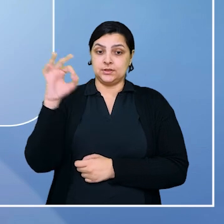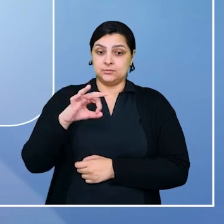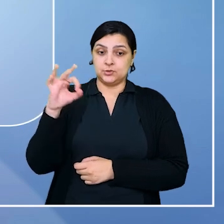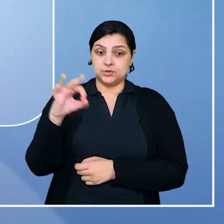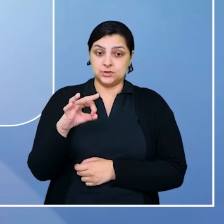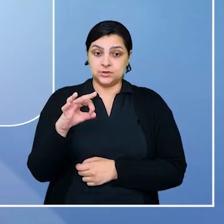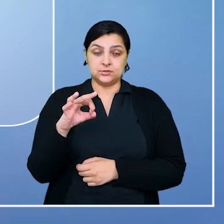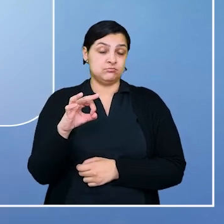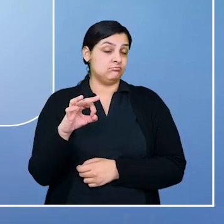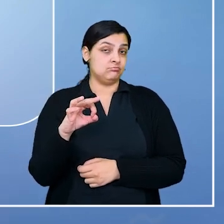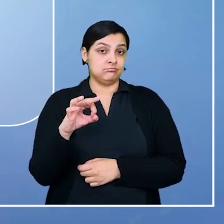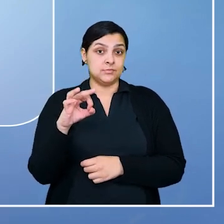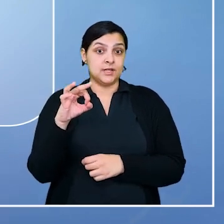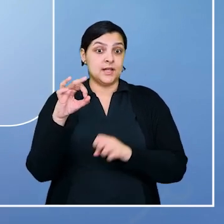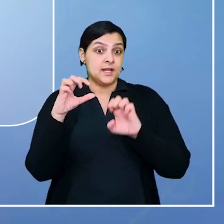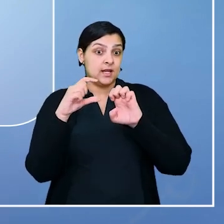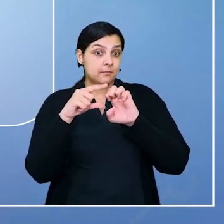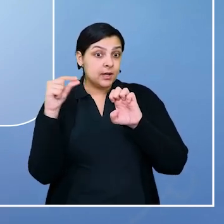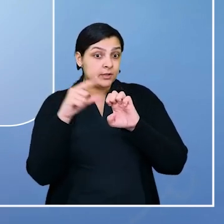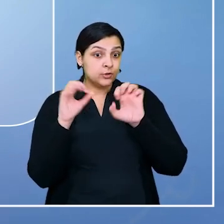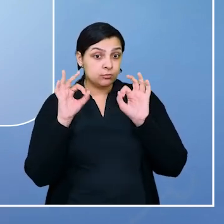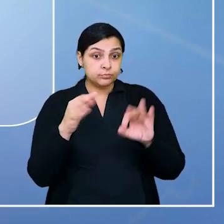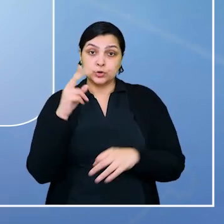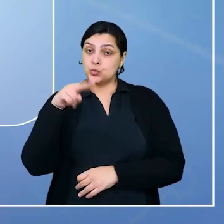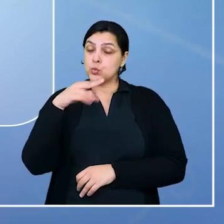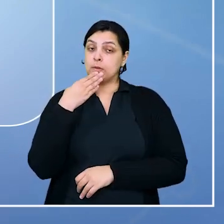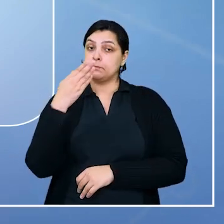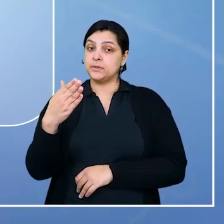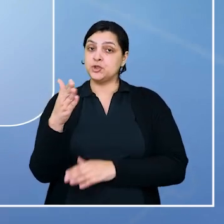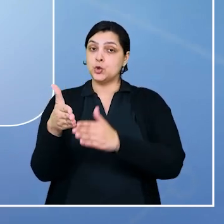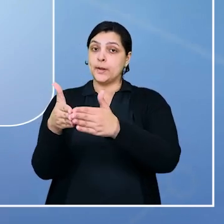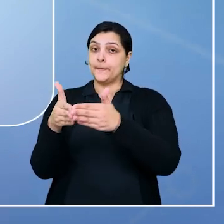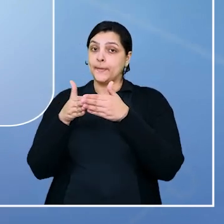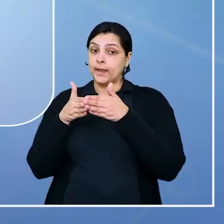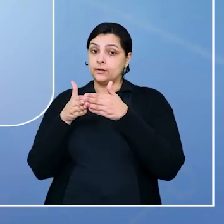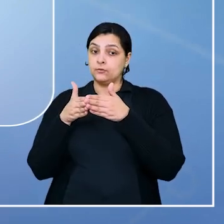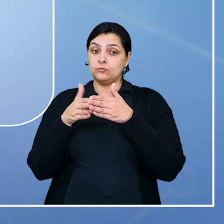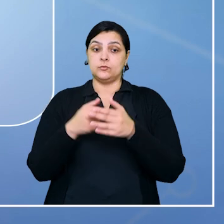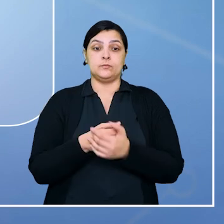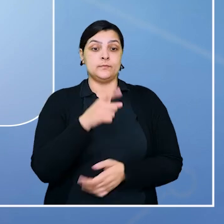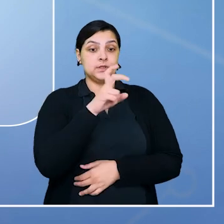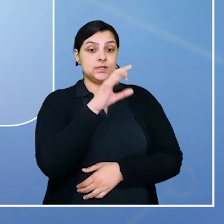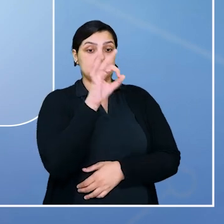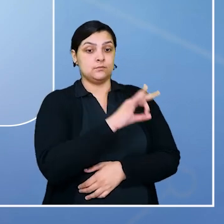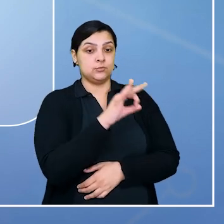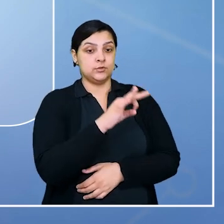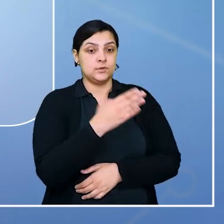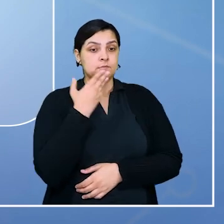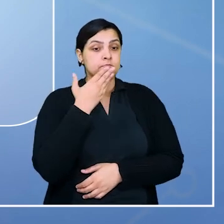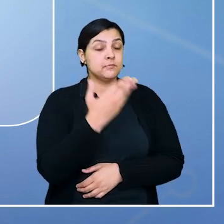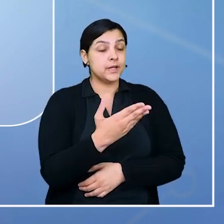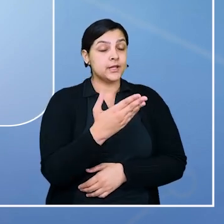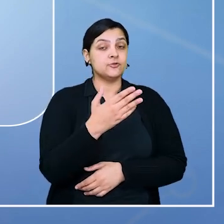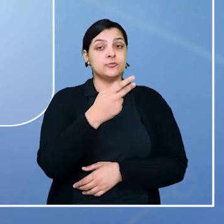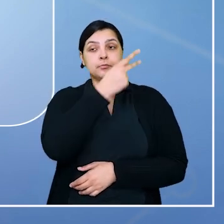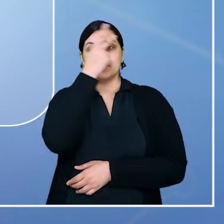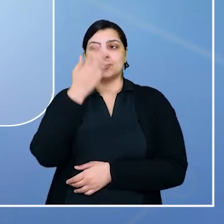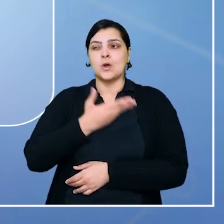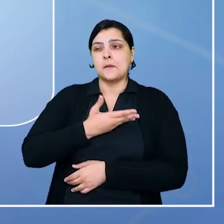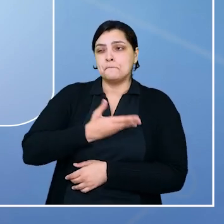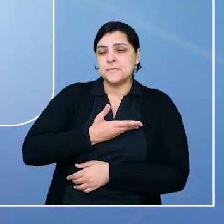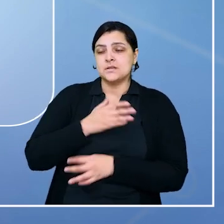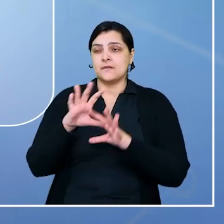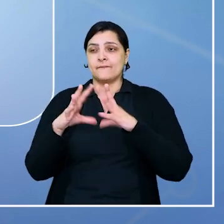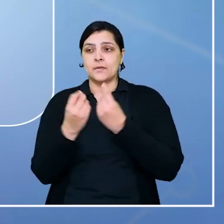% das mulheres empreendedoras nunca solicitaram crédito. 15% delas pegam empréstimo de